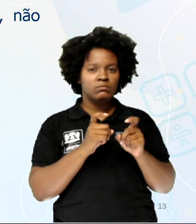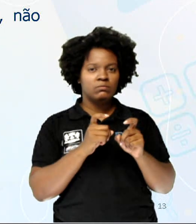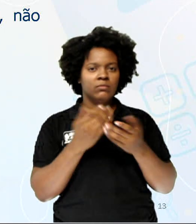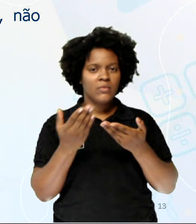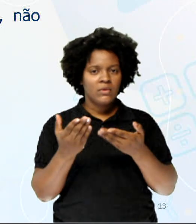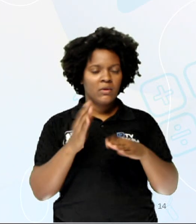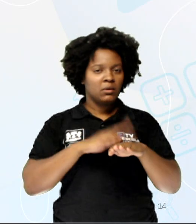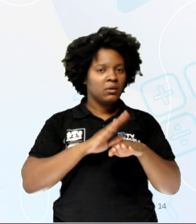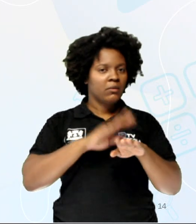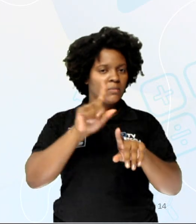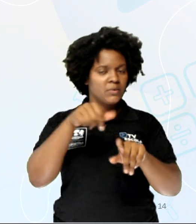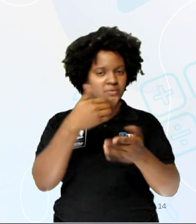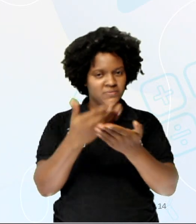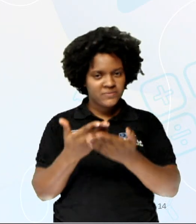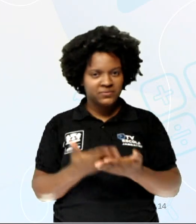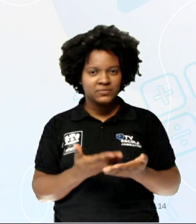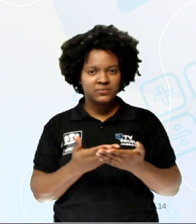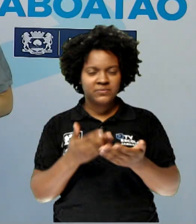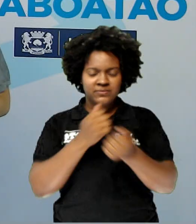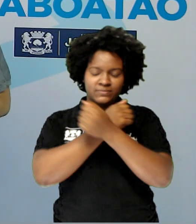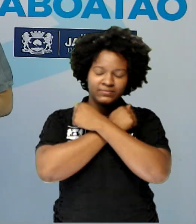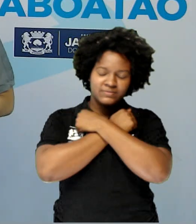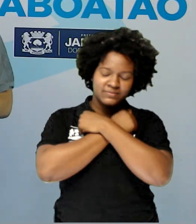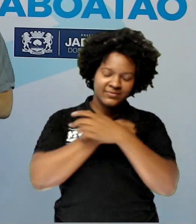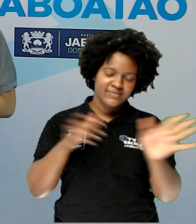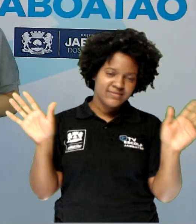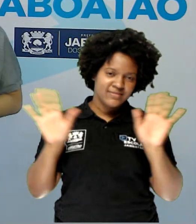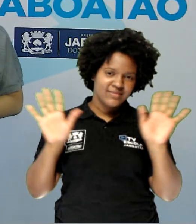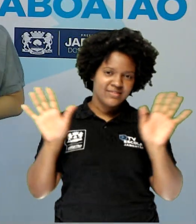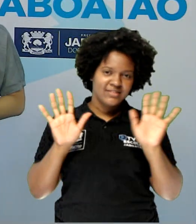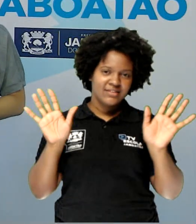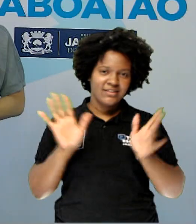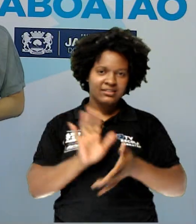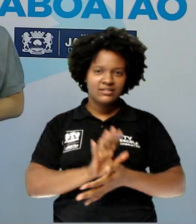mais na nossa próxima aula. Um forte abraço e até mais!